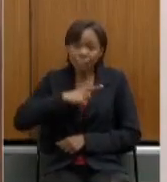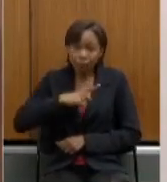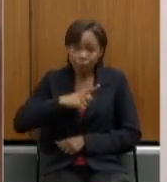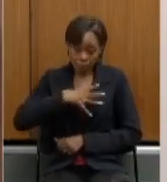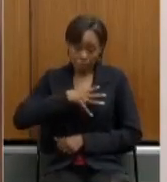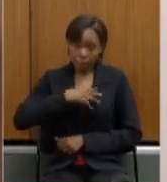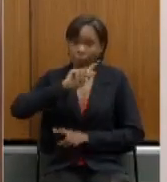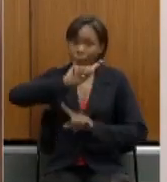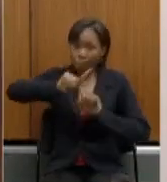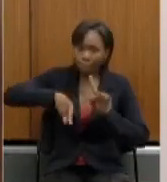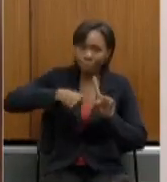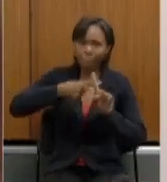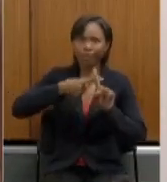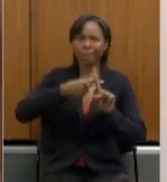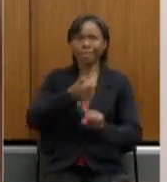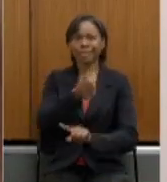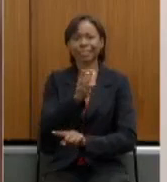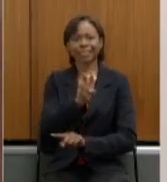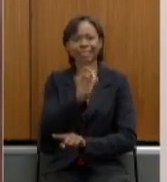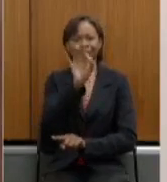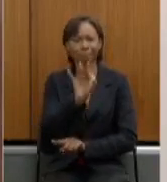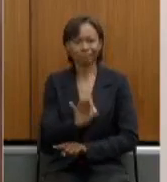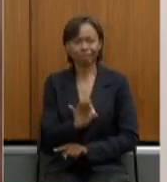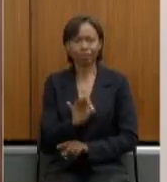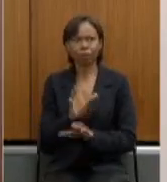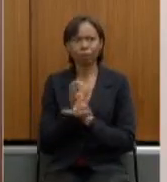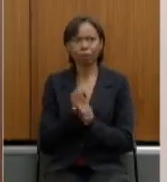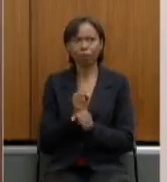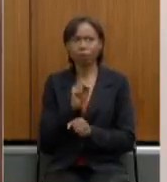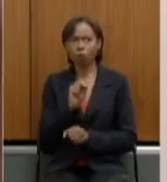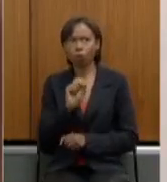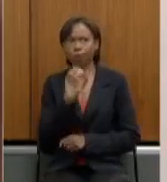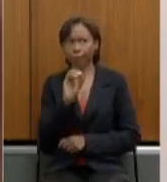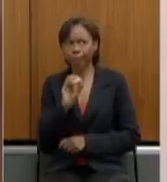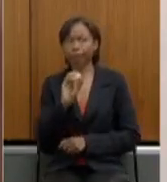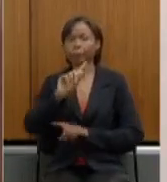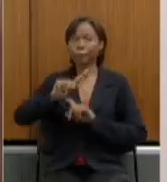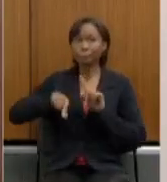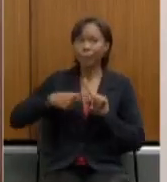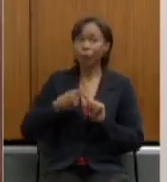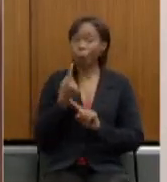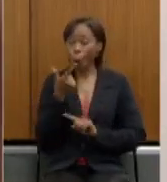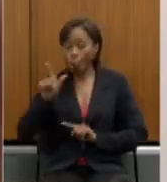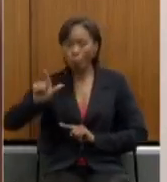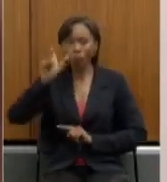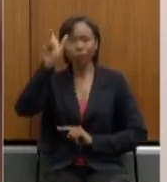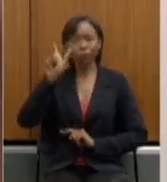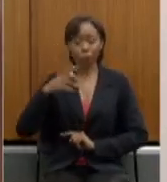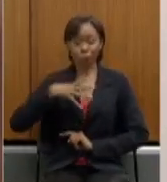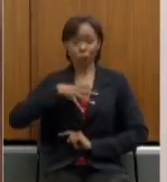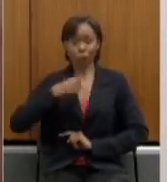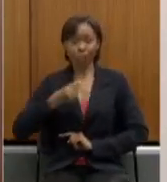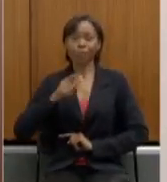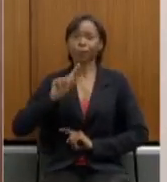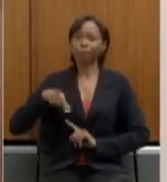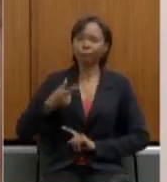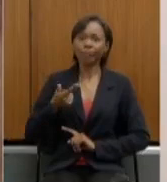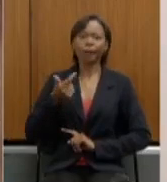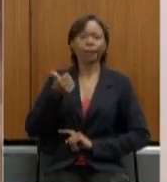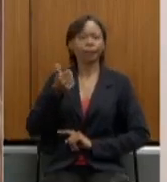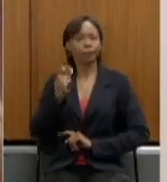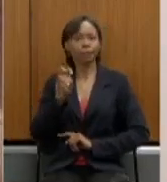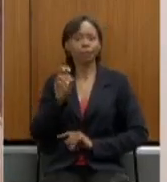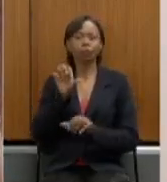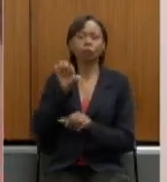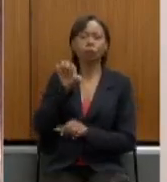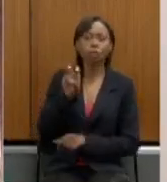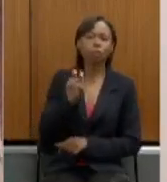15% então 65% com 15% dá 80% se tiver mais um filho soma mais 15% 95% assim se